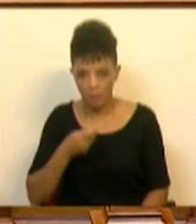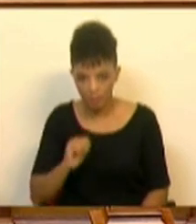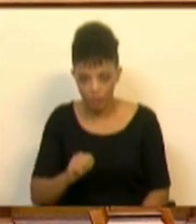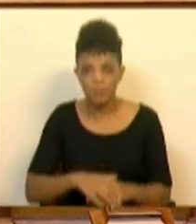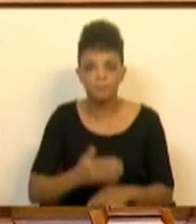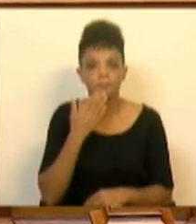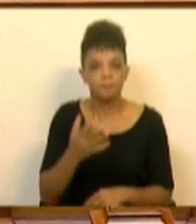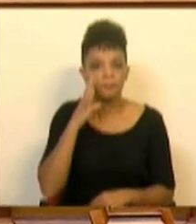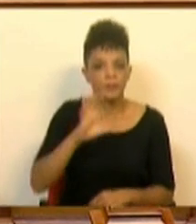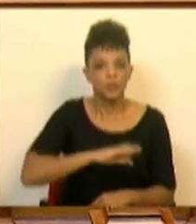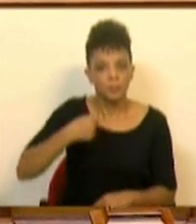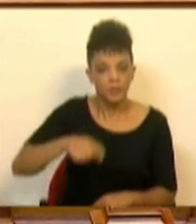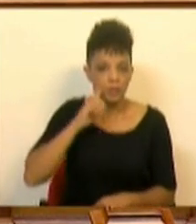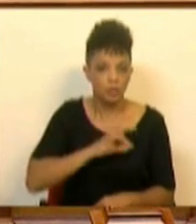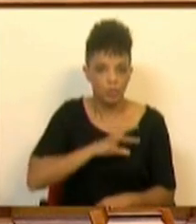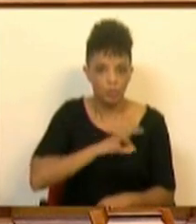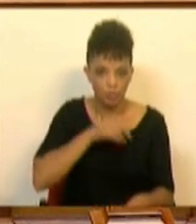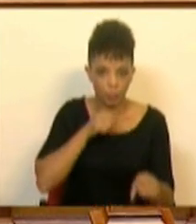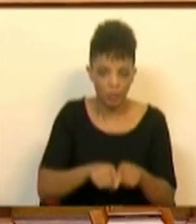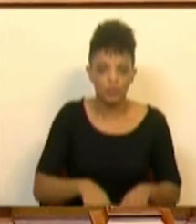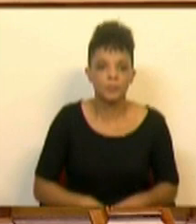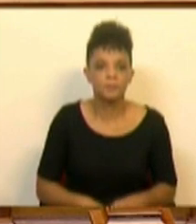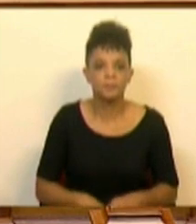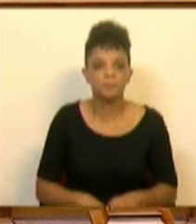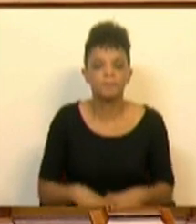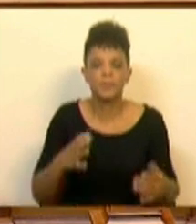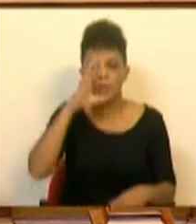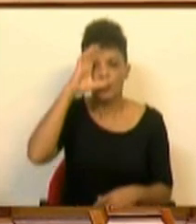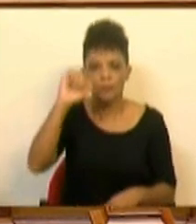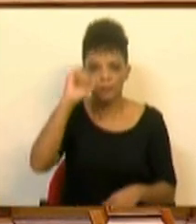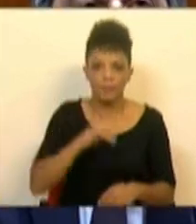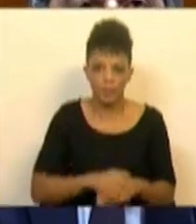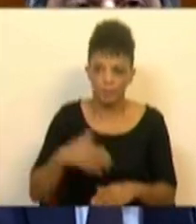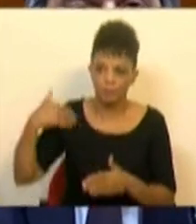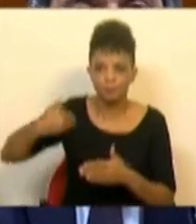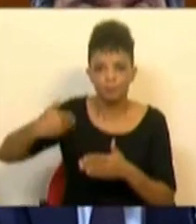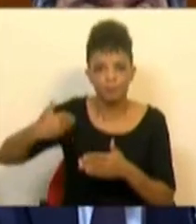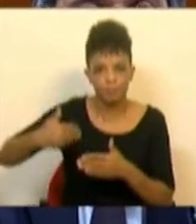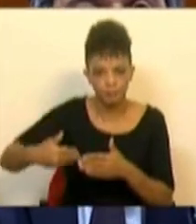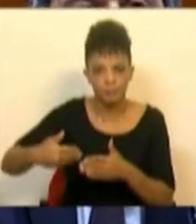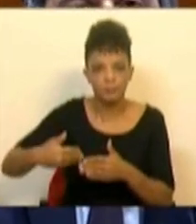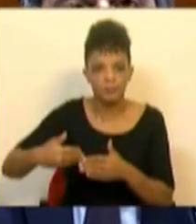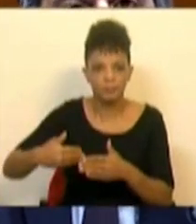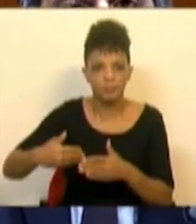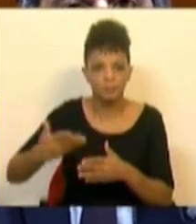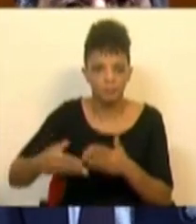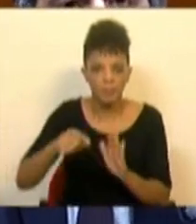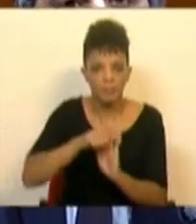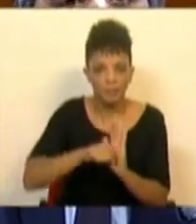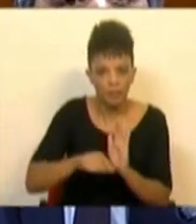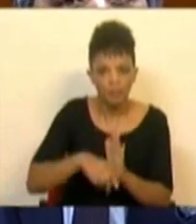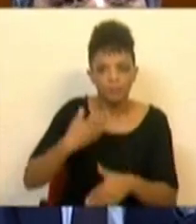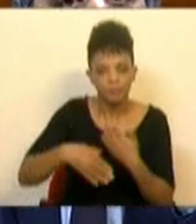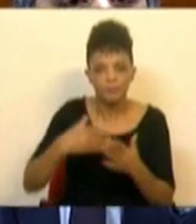Muito obrigado, Sr. Presidente, Sras. e Srs. Deputados. O Governo tem vindo a tomar um conjunto muito significativo de